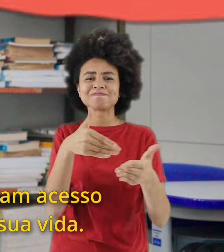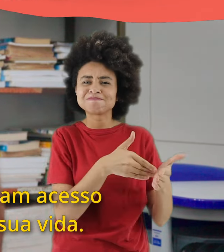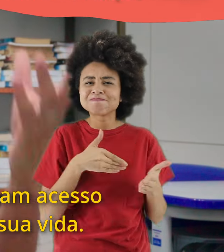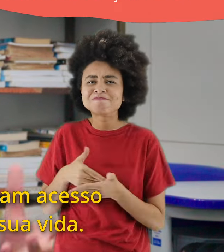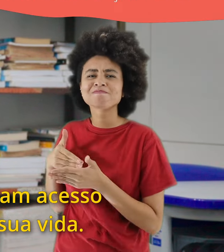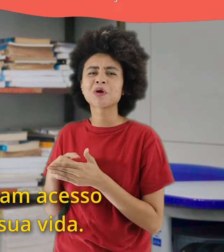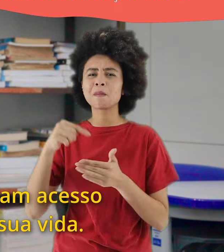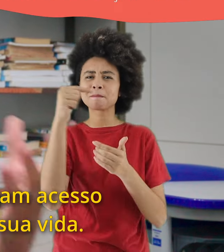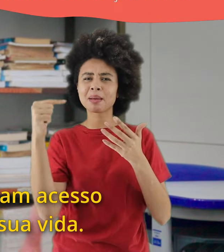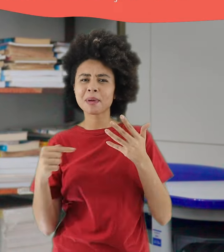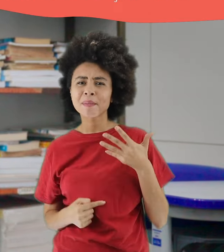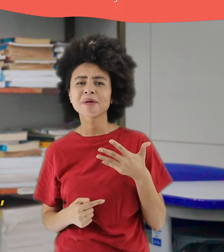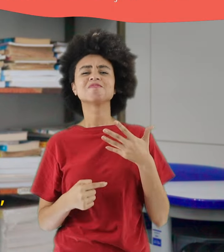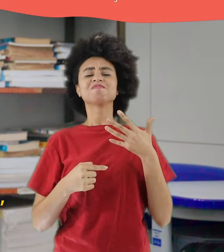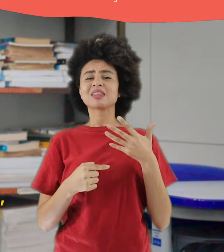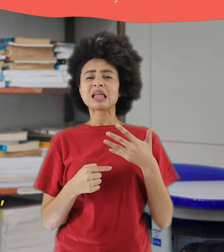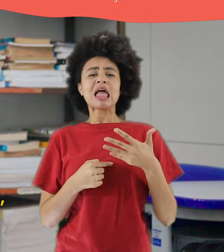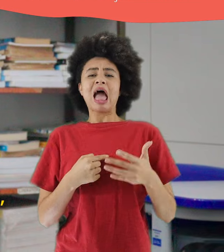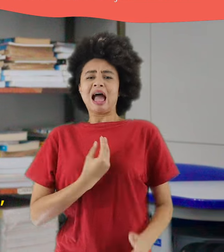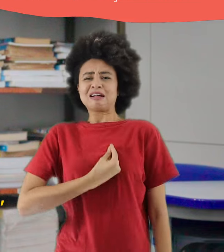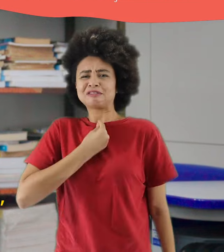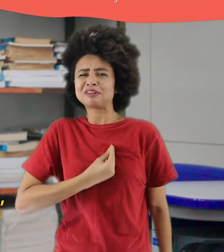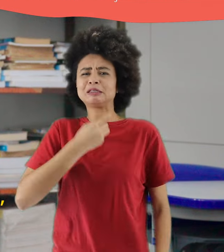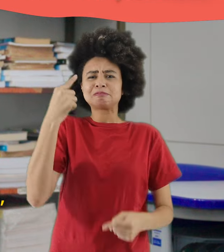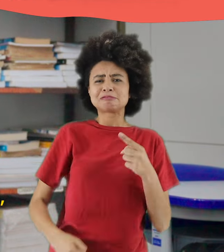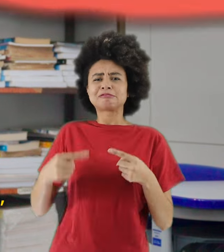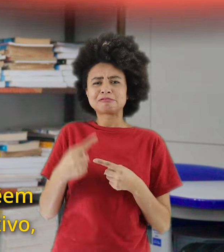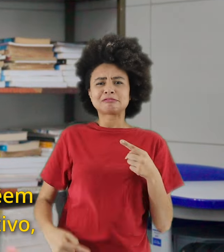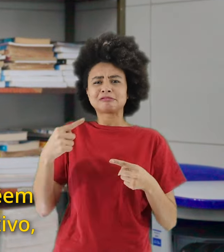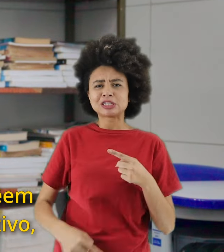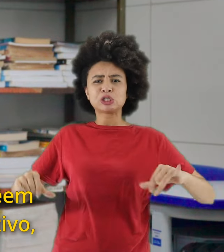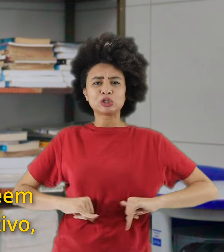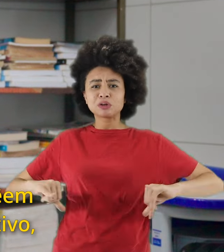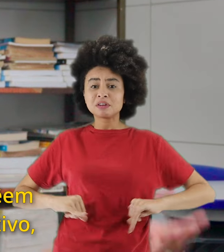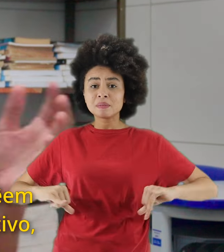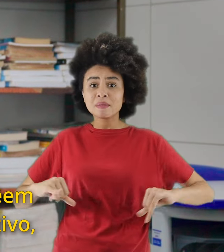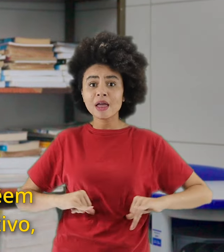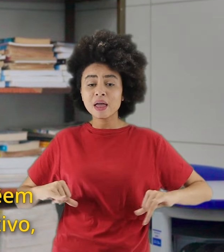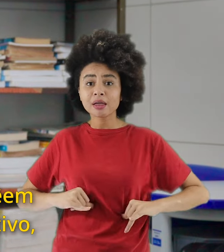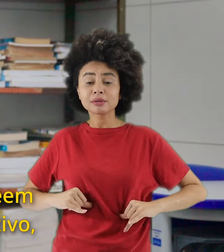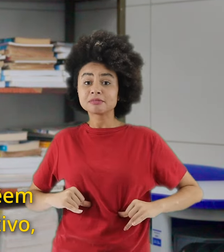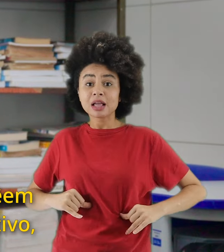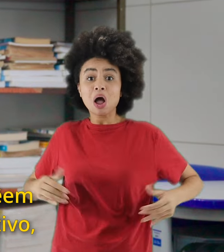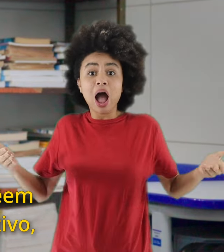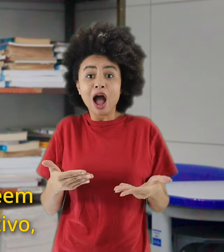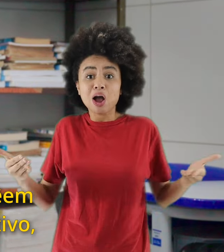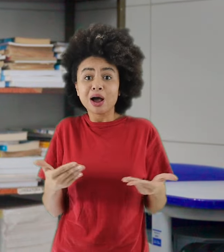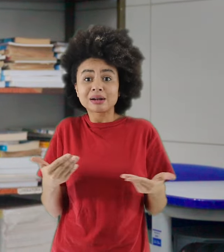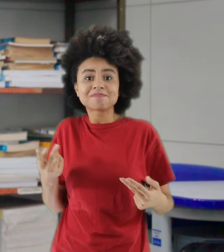inúmeros elementos durante a sua vida, é uma vida de negações, sofrimentos, e quando de repente se vê dentro de um espaço